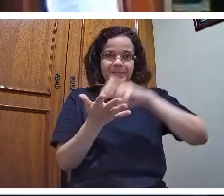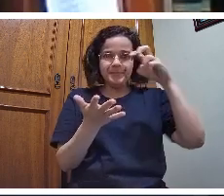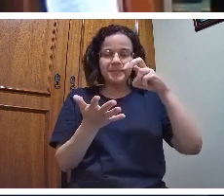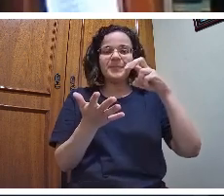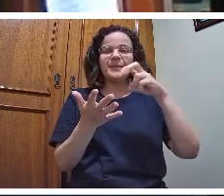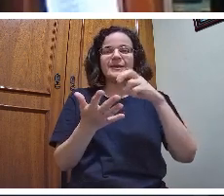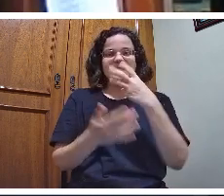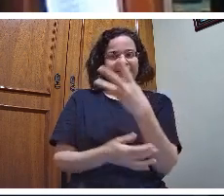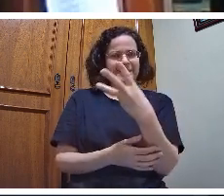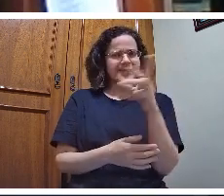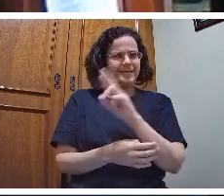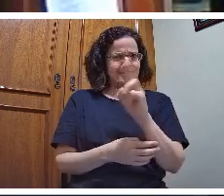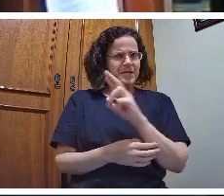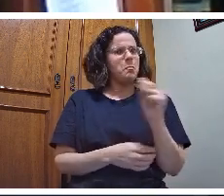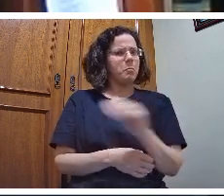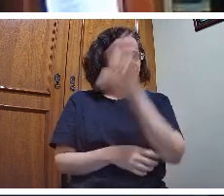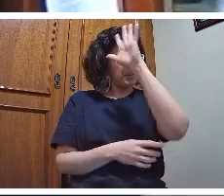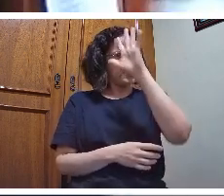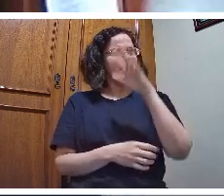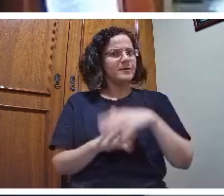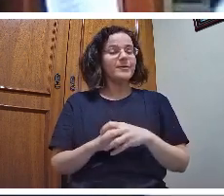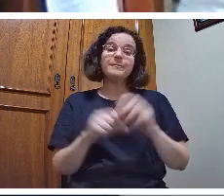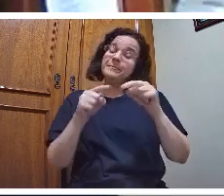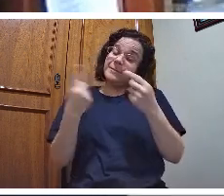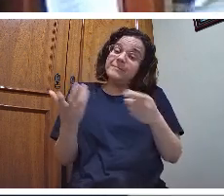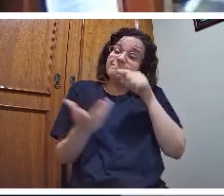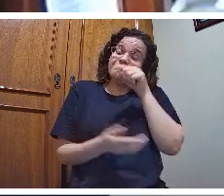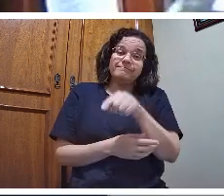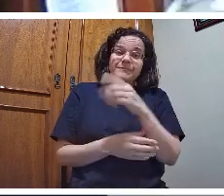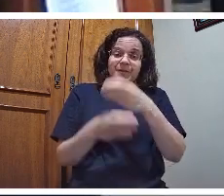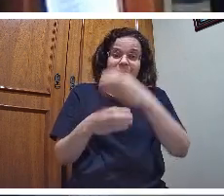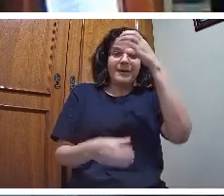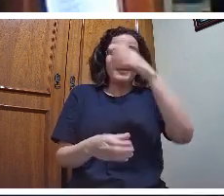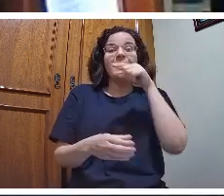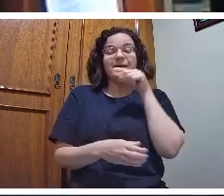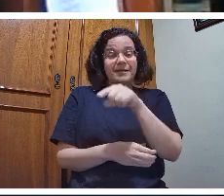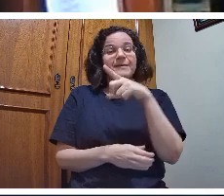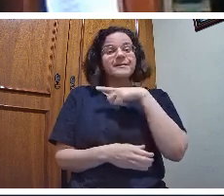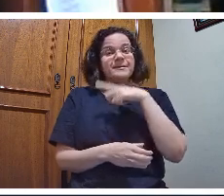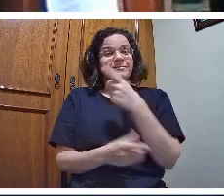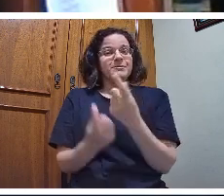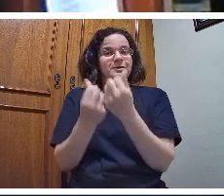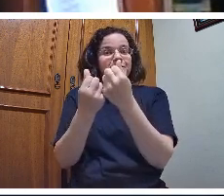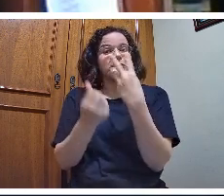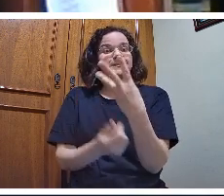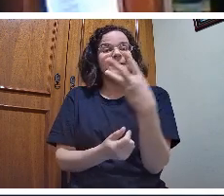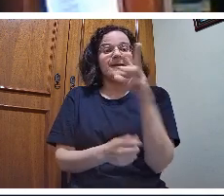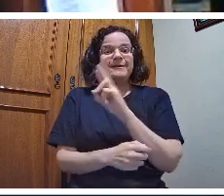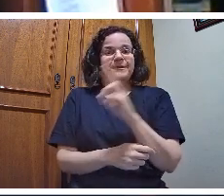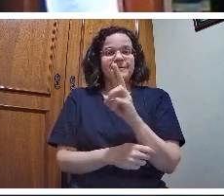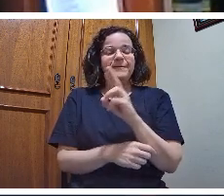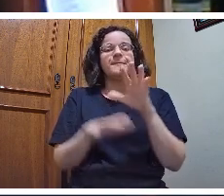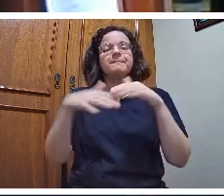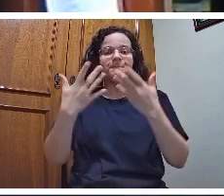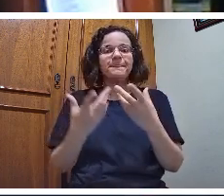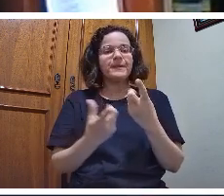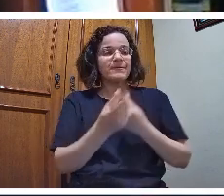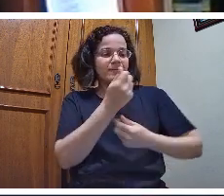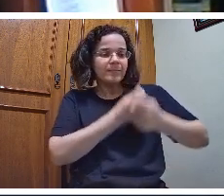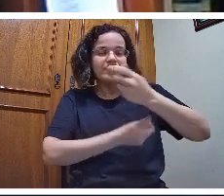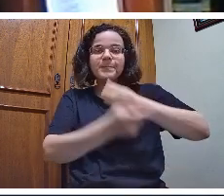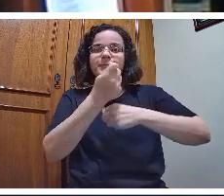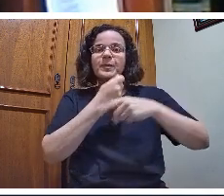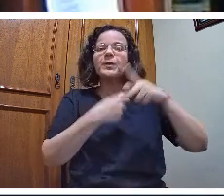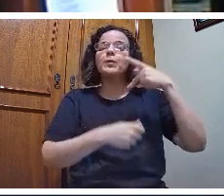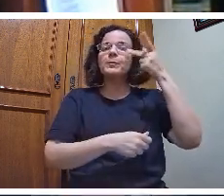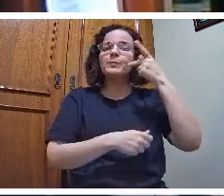na padaria. Mas é R$,00. Aqui dentro tem dinheiro. Então, a dimensão econômica, a dimensão política das águas, dos rios, dos